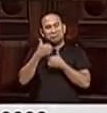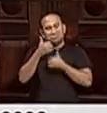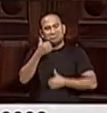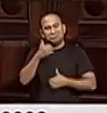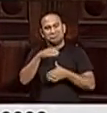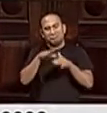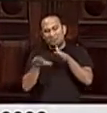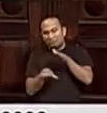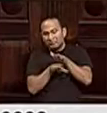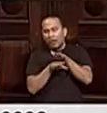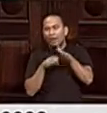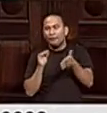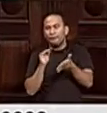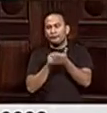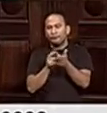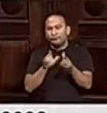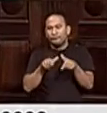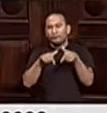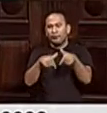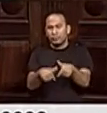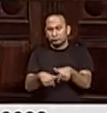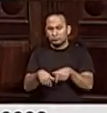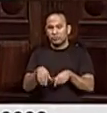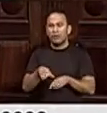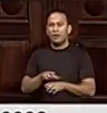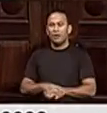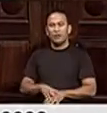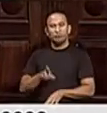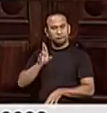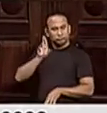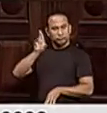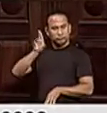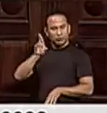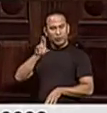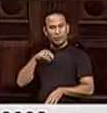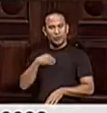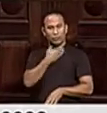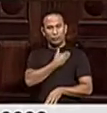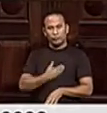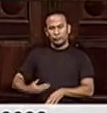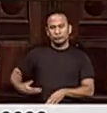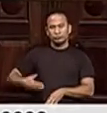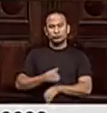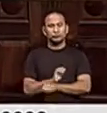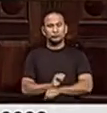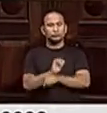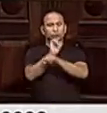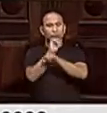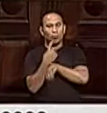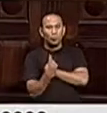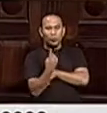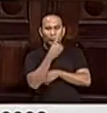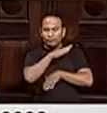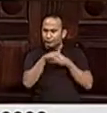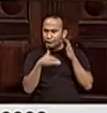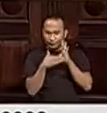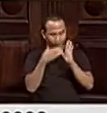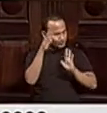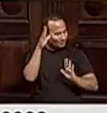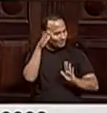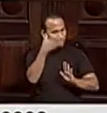e falta altivez e autoridade dos governantes do Estado para, de uma vez por todas,